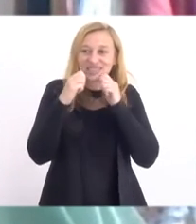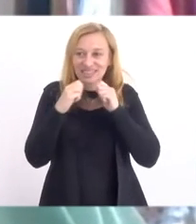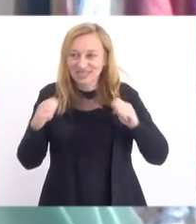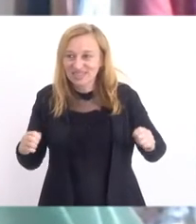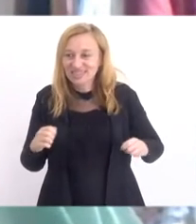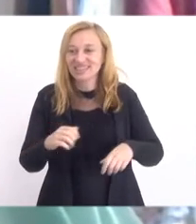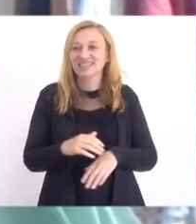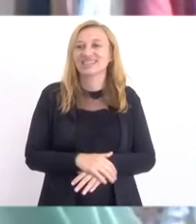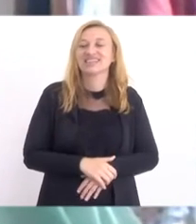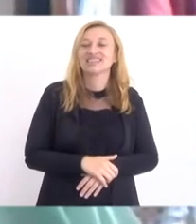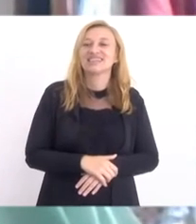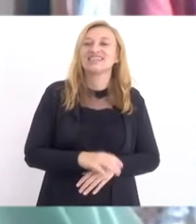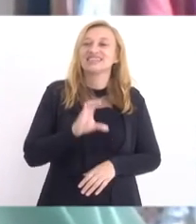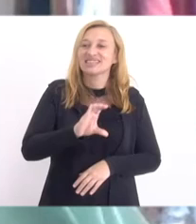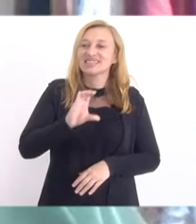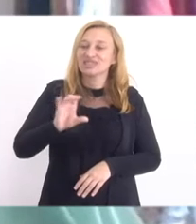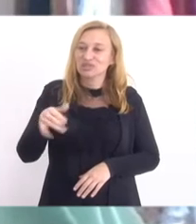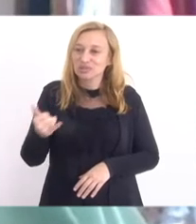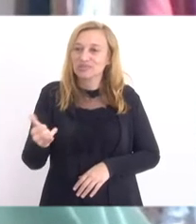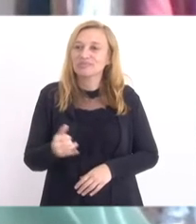da CCJ,